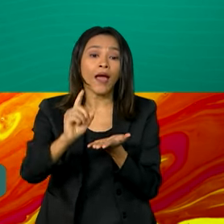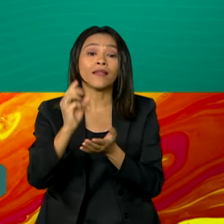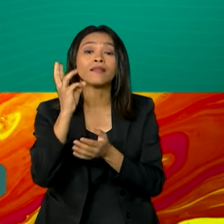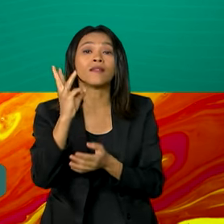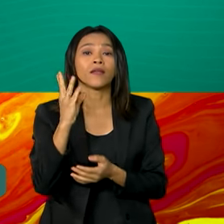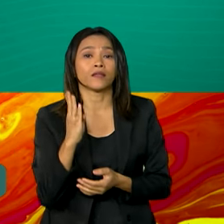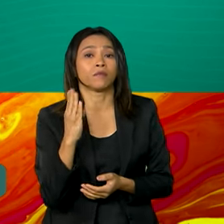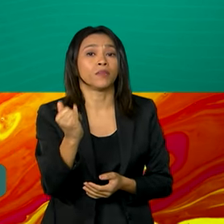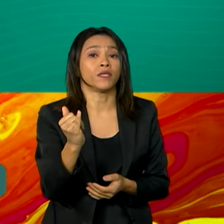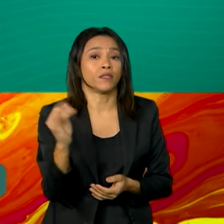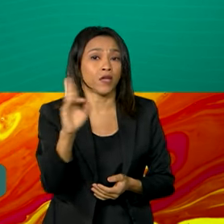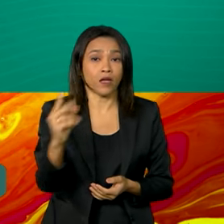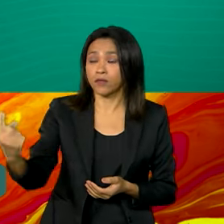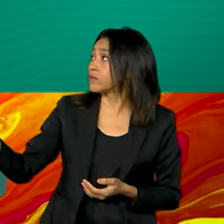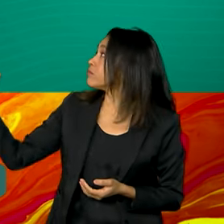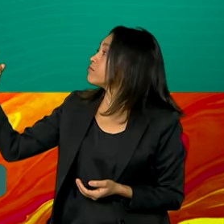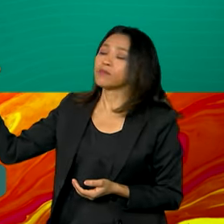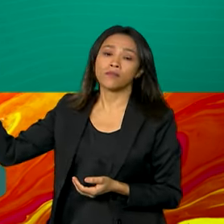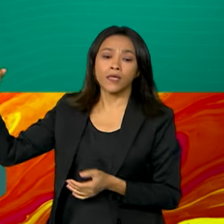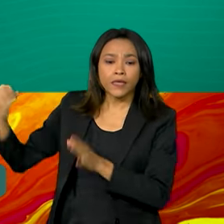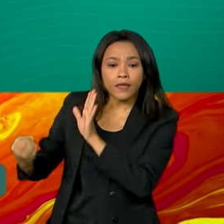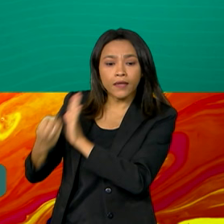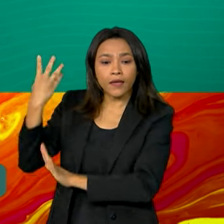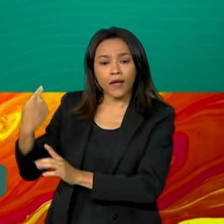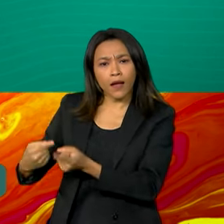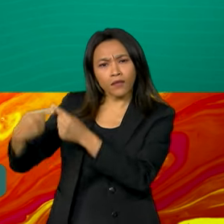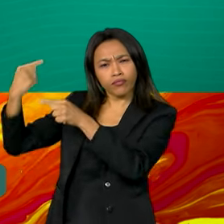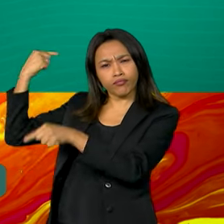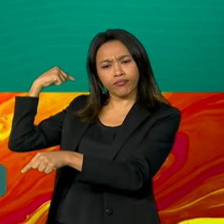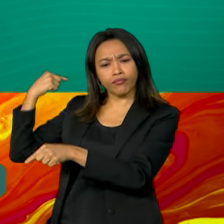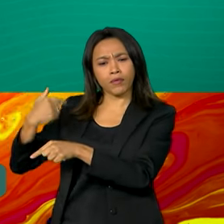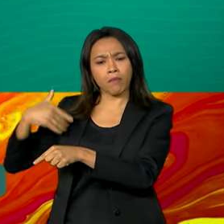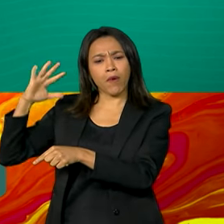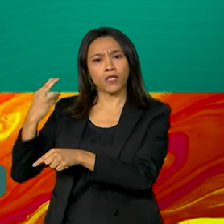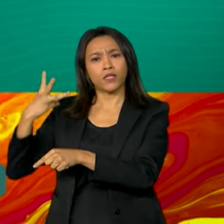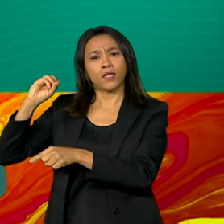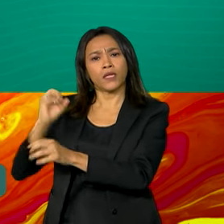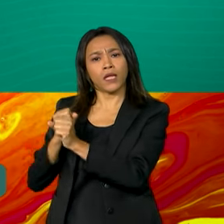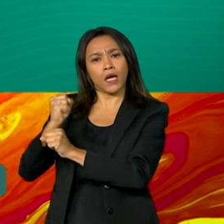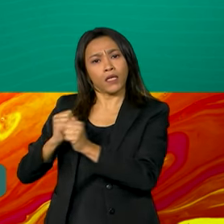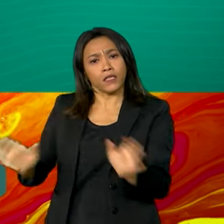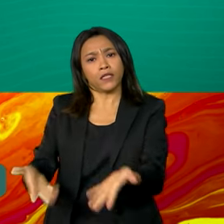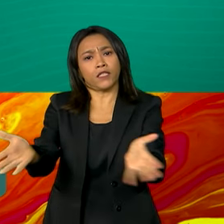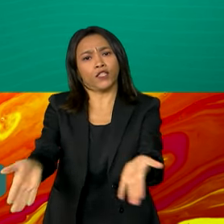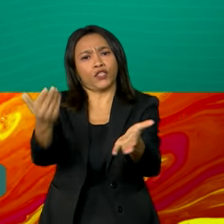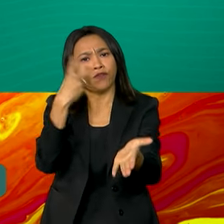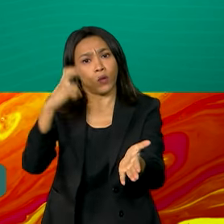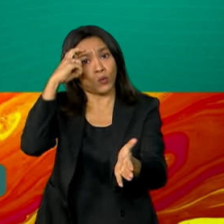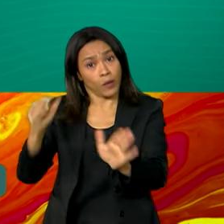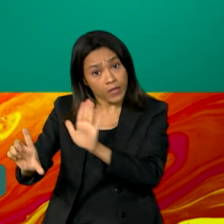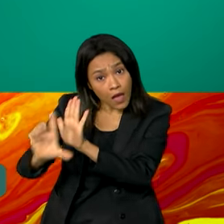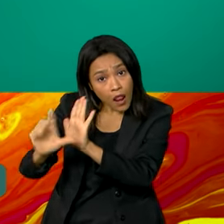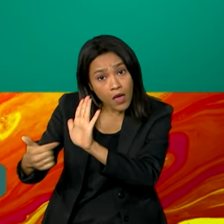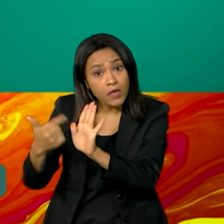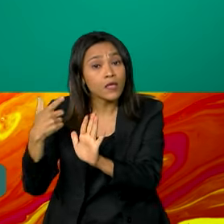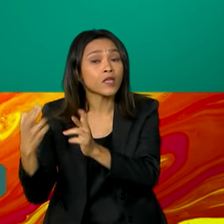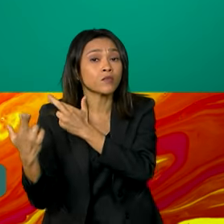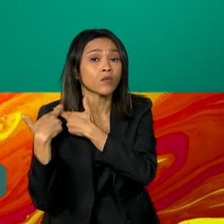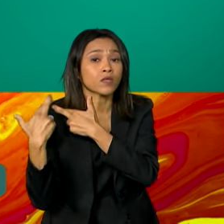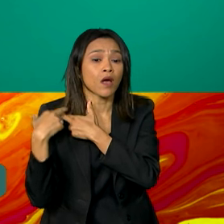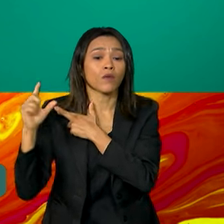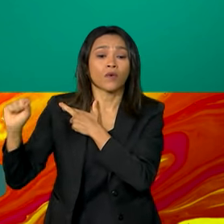bilhões de reais. Criada há mais de 30 anos, a lei que incentiva a cultura foi responsável por 28